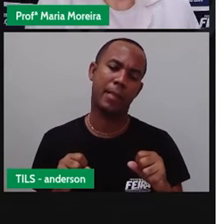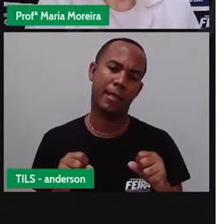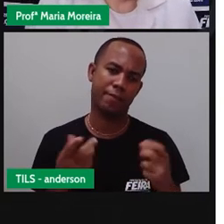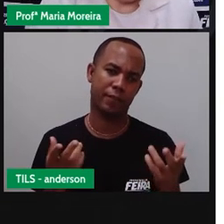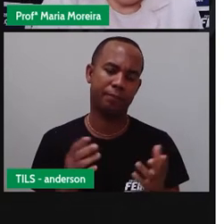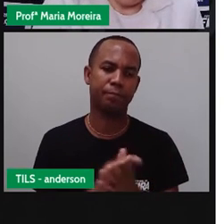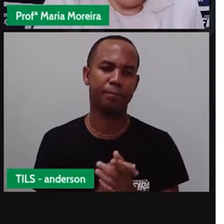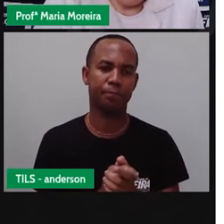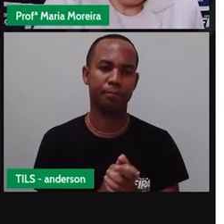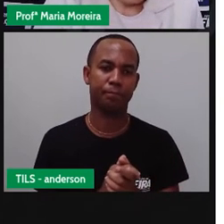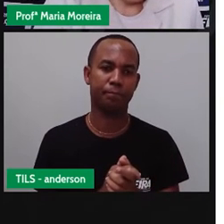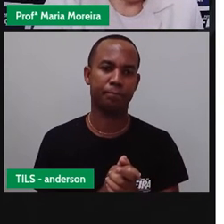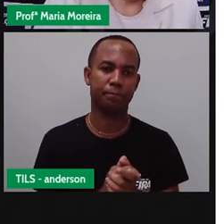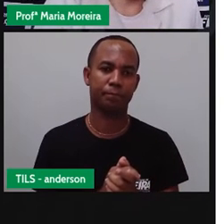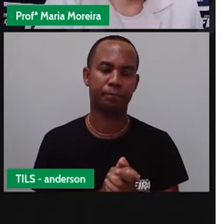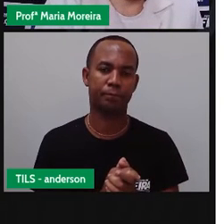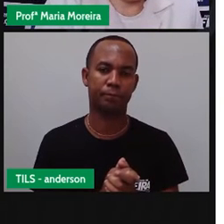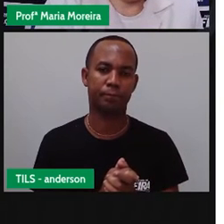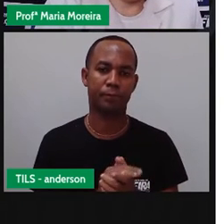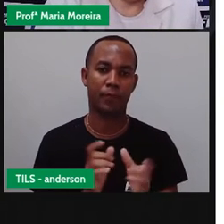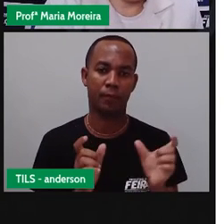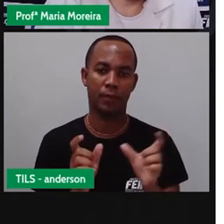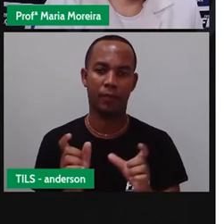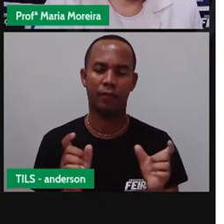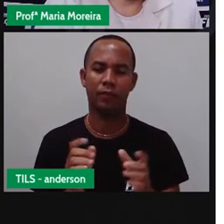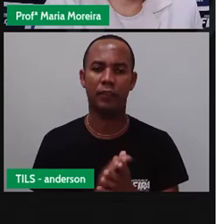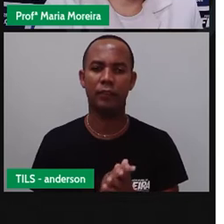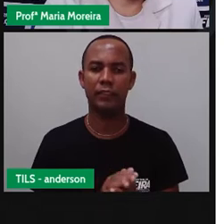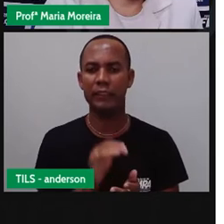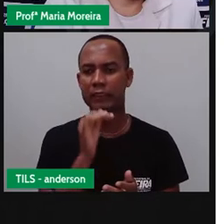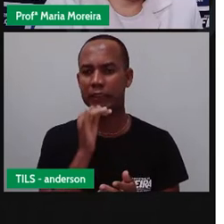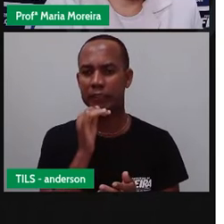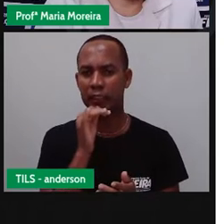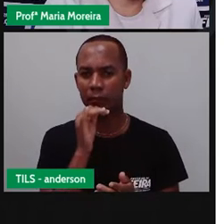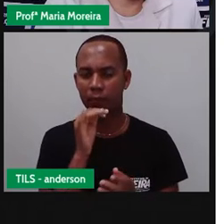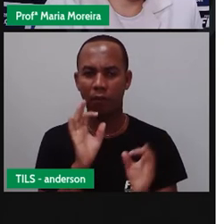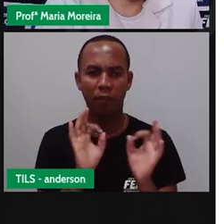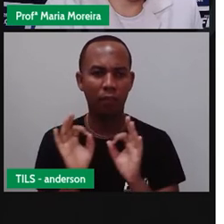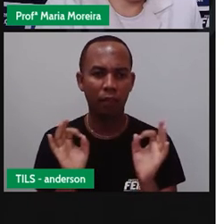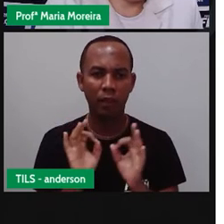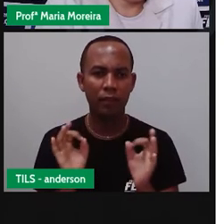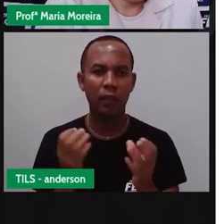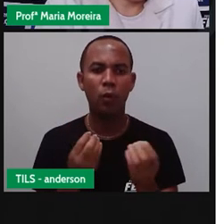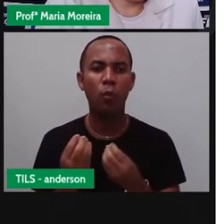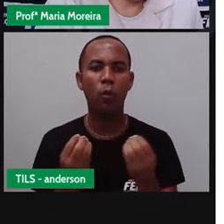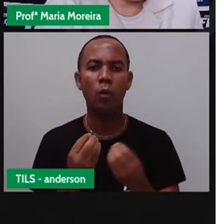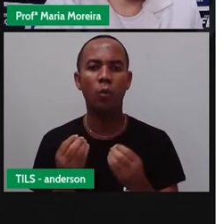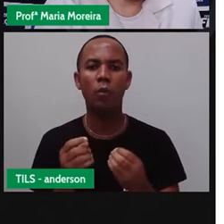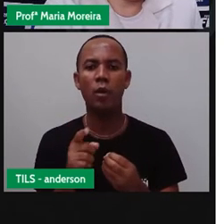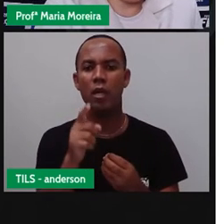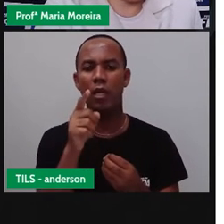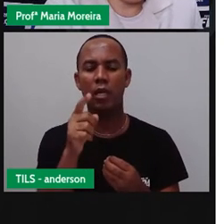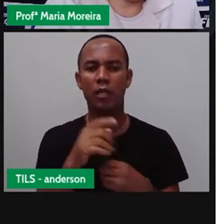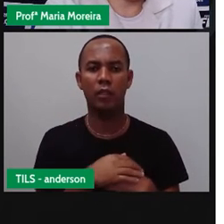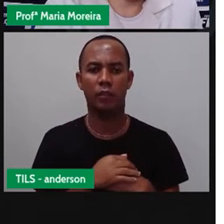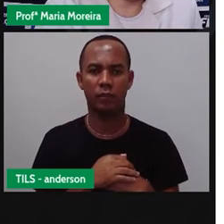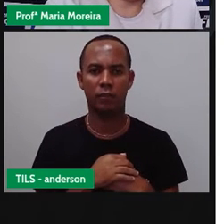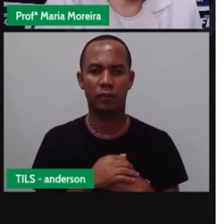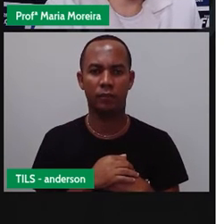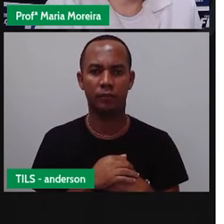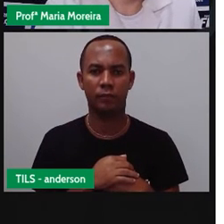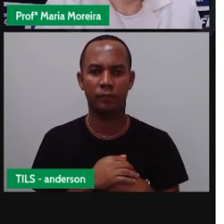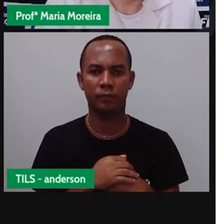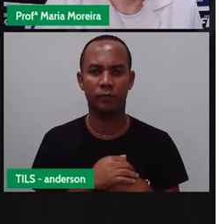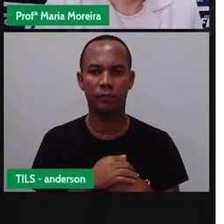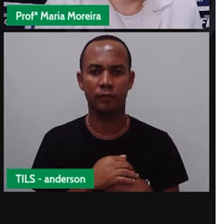muito pelo contrário, né? Se não fosse ela, o que que seria do hipopótamo, né? Se eu tirasse esse H aqui do